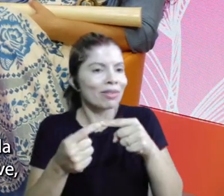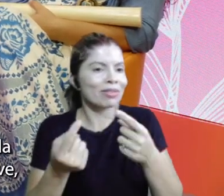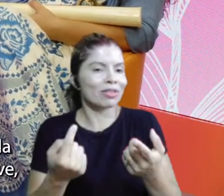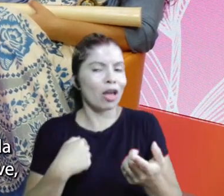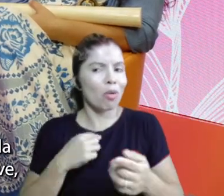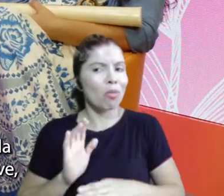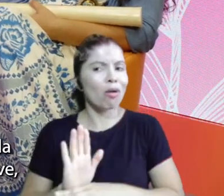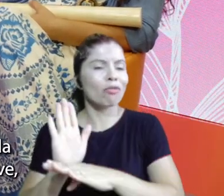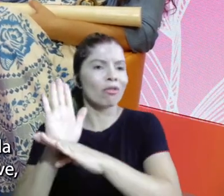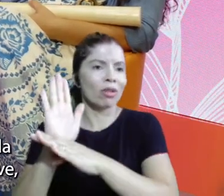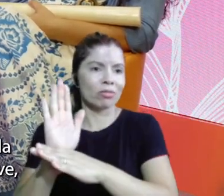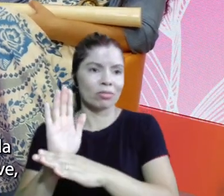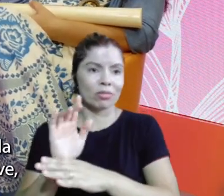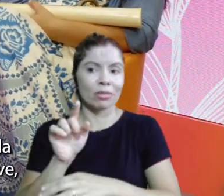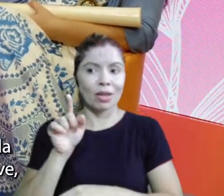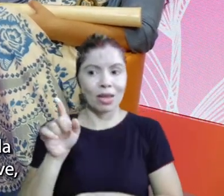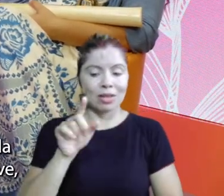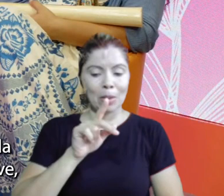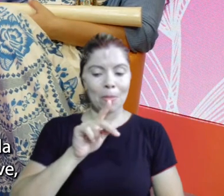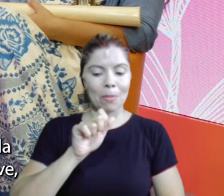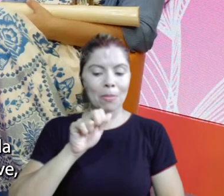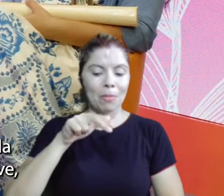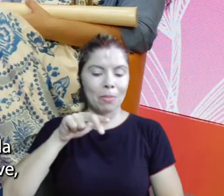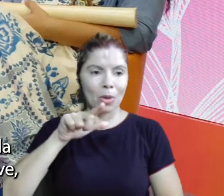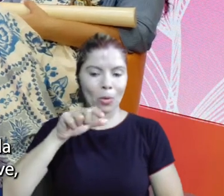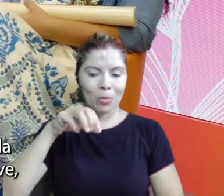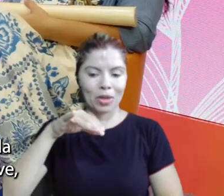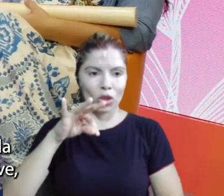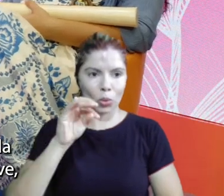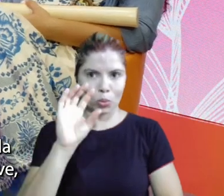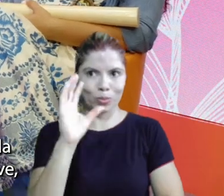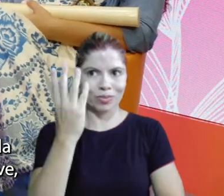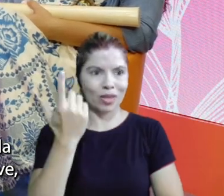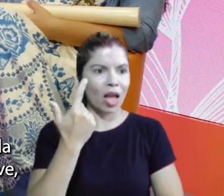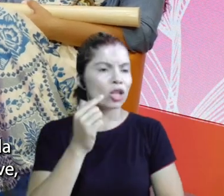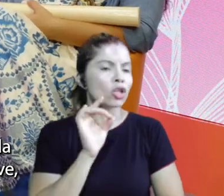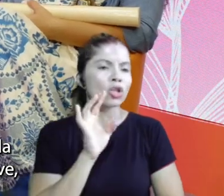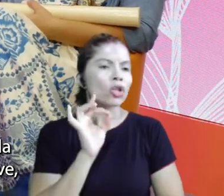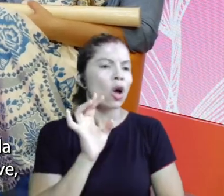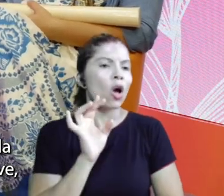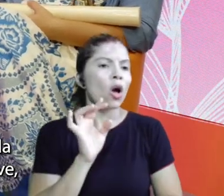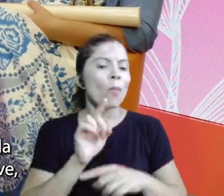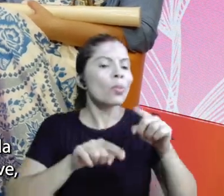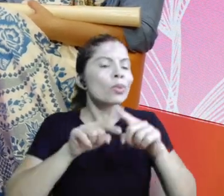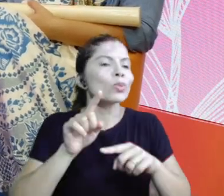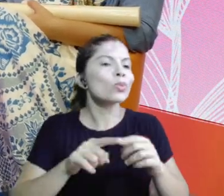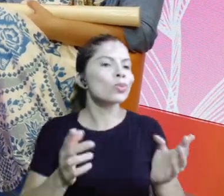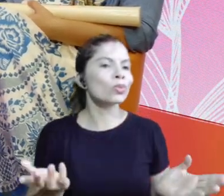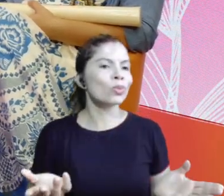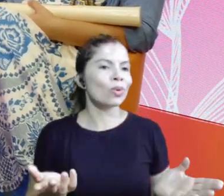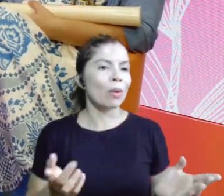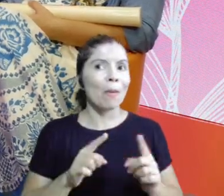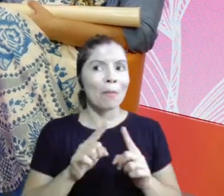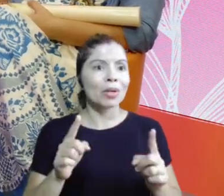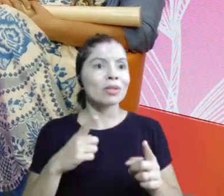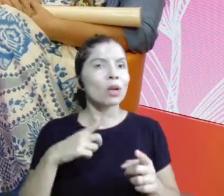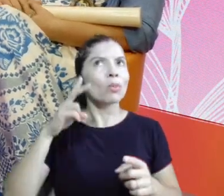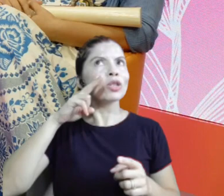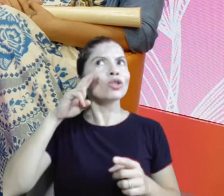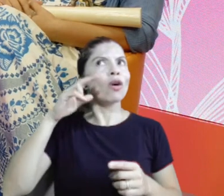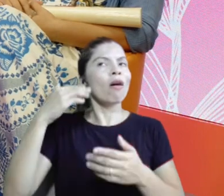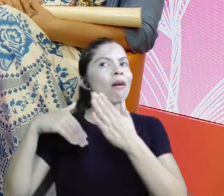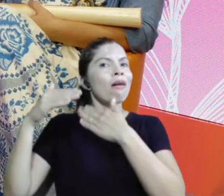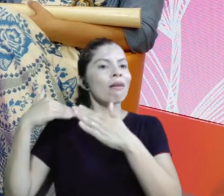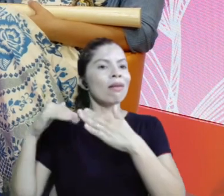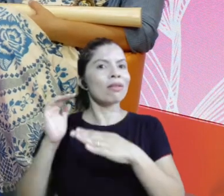o palmito é só o meio, tem toda uma história por trás que é o que move, né? Eu acho que é o que move a gente, que faz